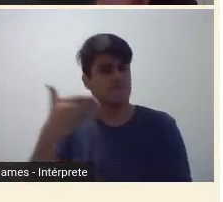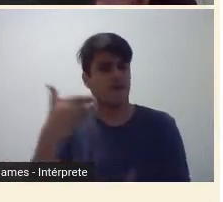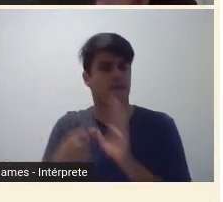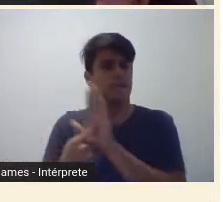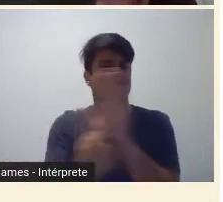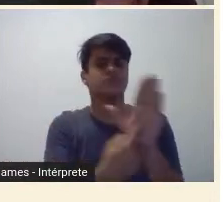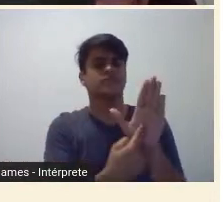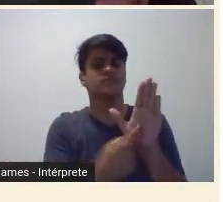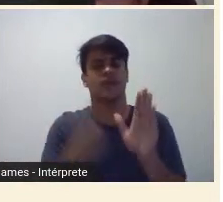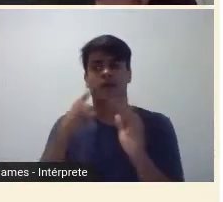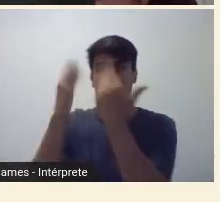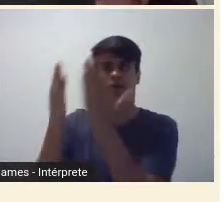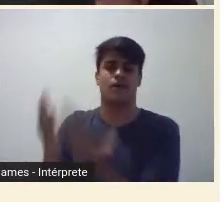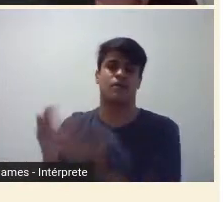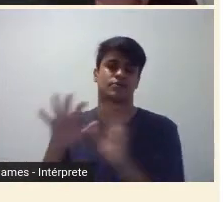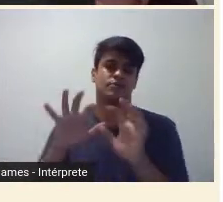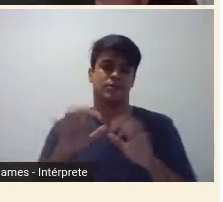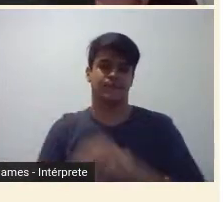para passar mais uma vez.